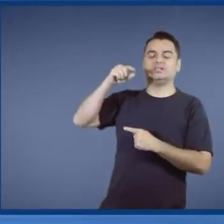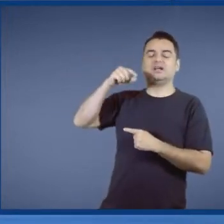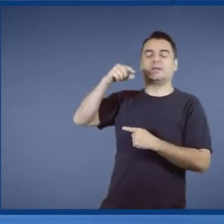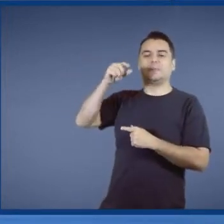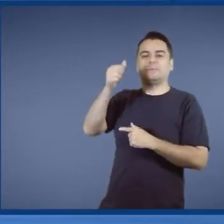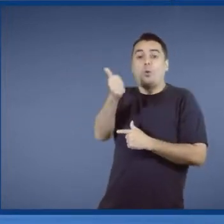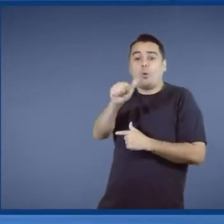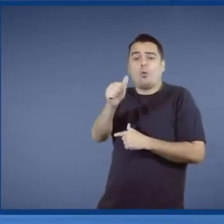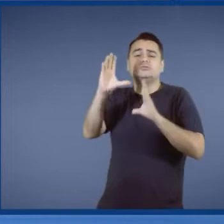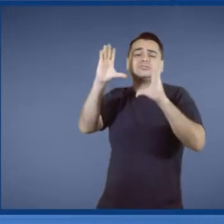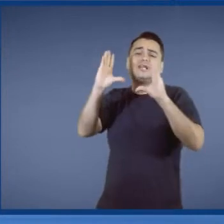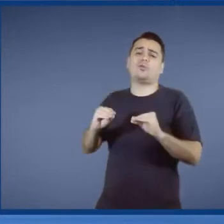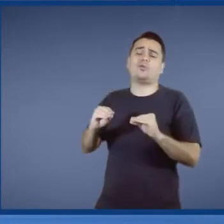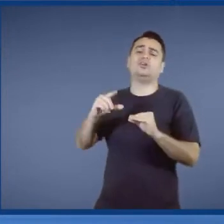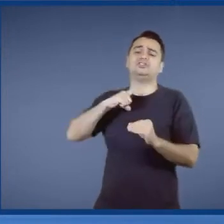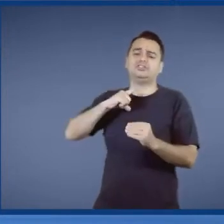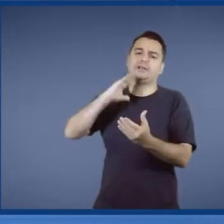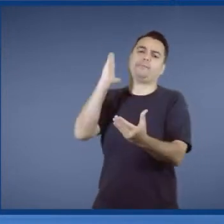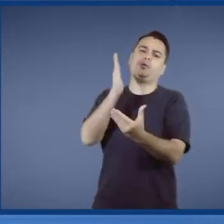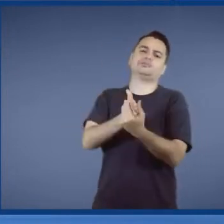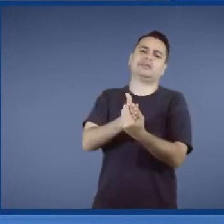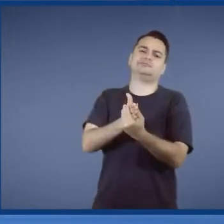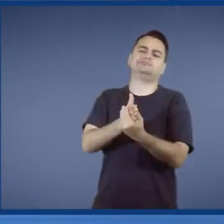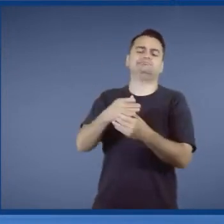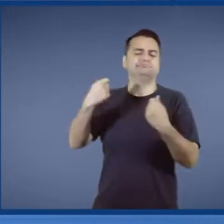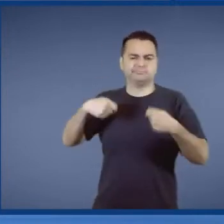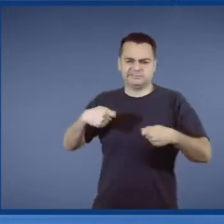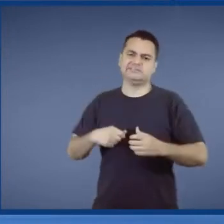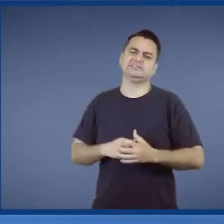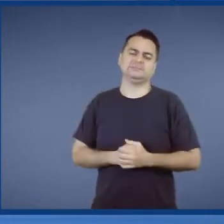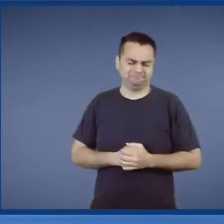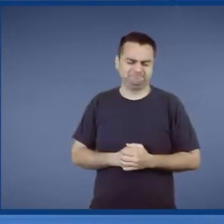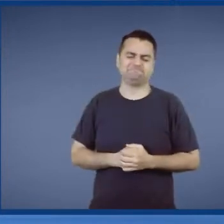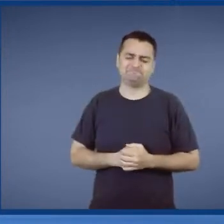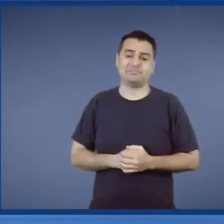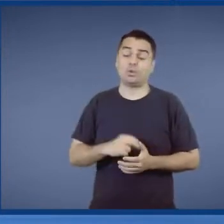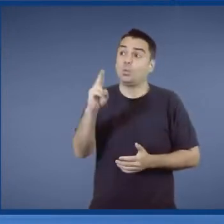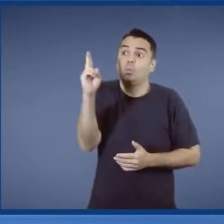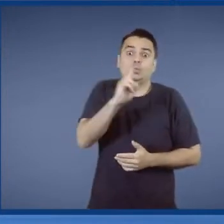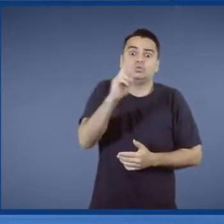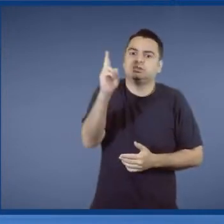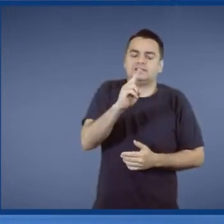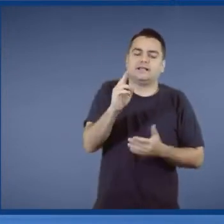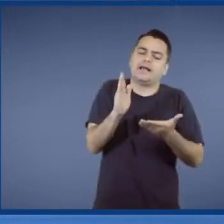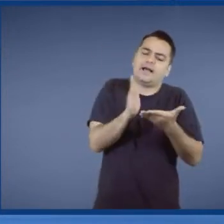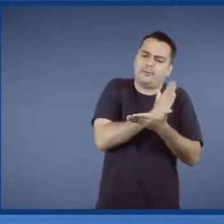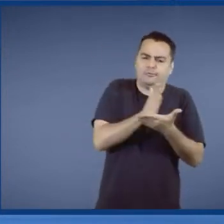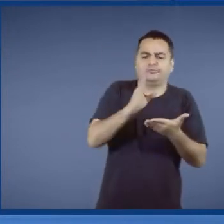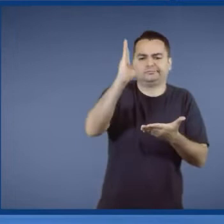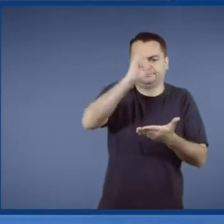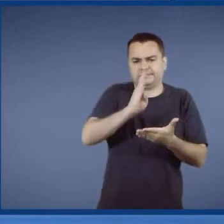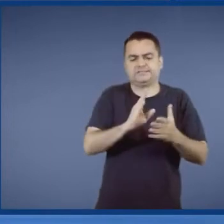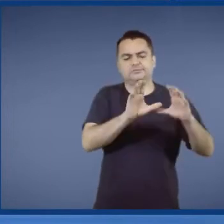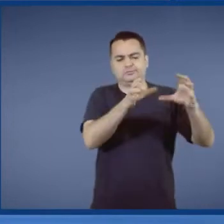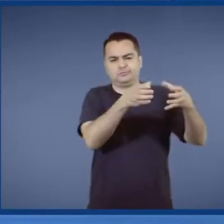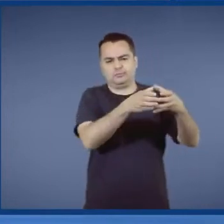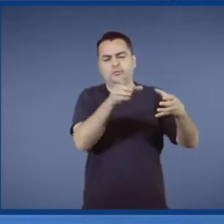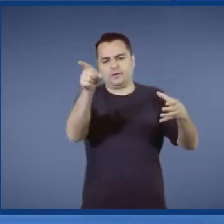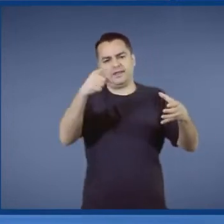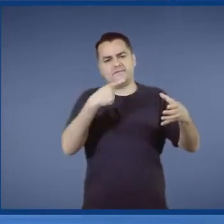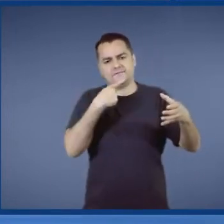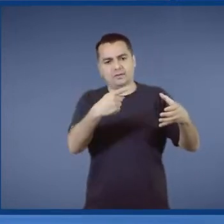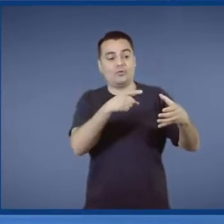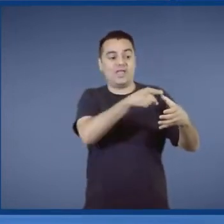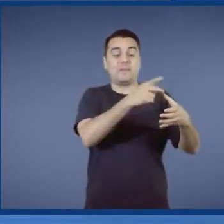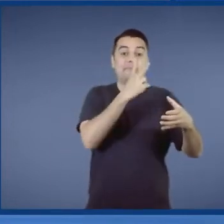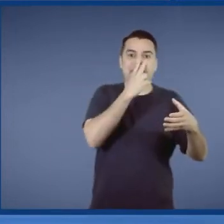uma constante no Brasil. A tal da urgência fabricada. Aquela turma que tenta botar obstáculo para você não avançar. Só